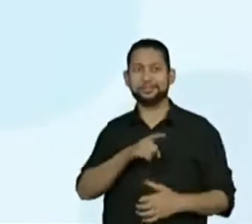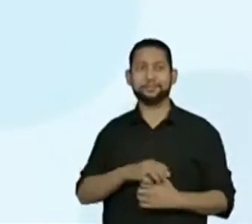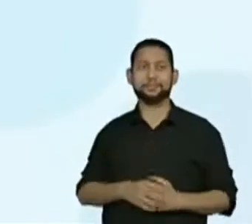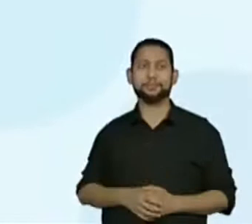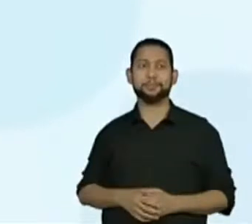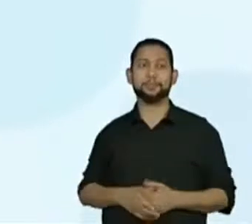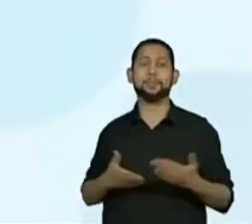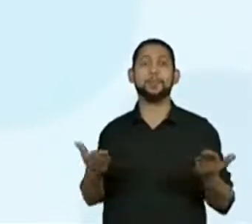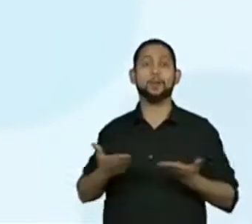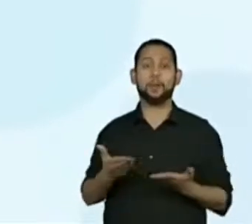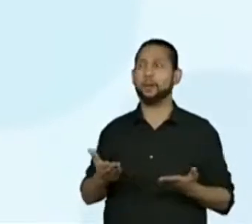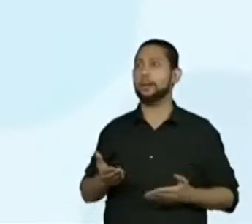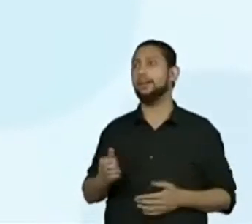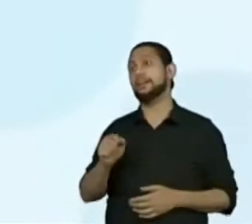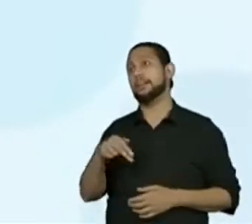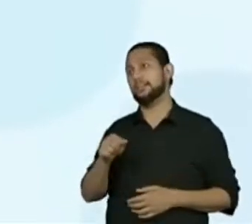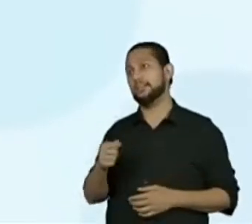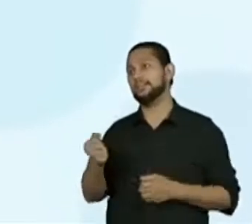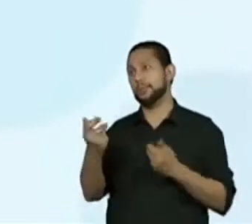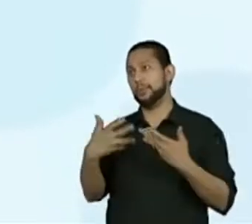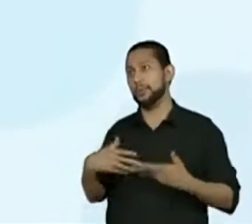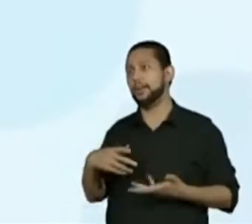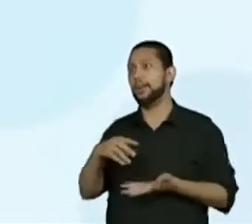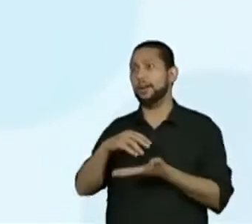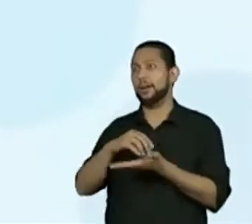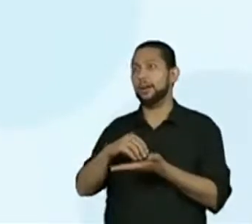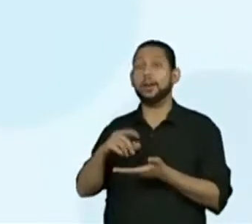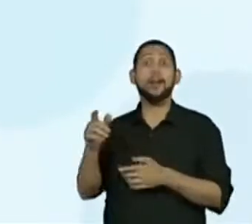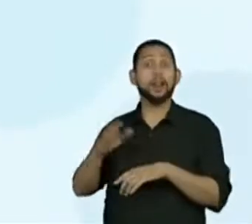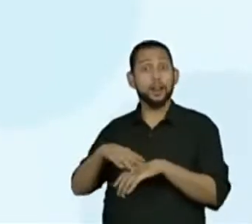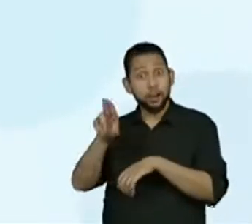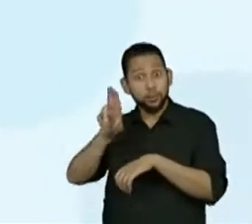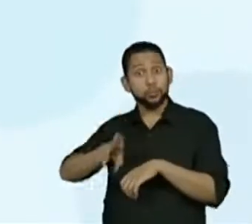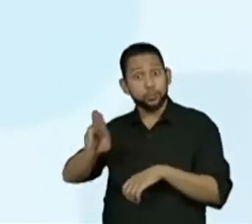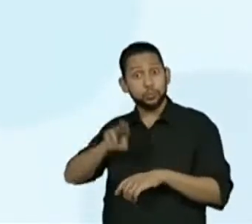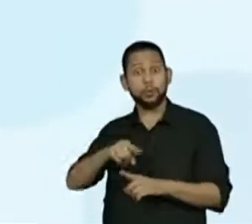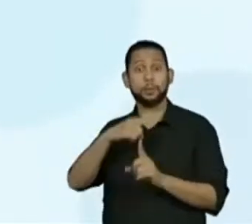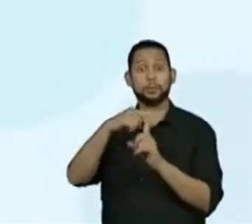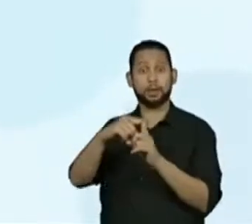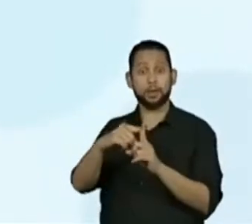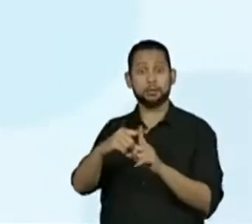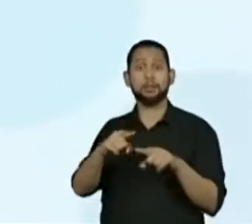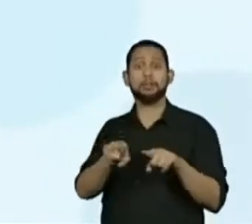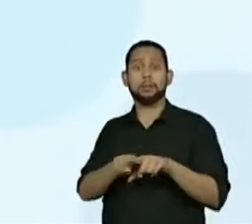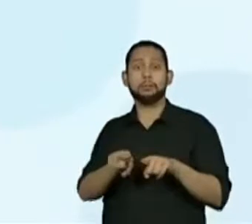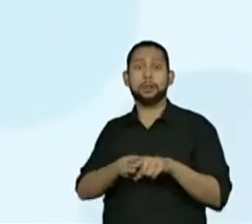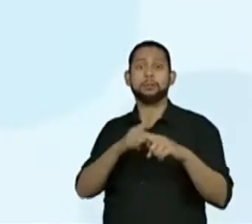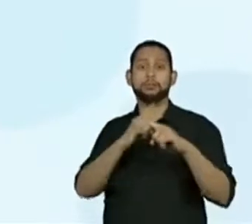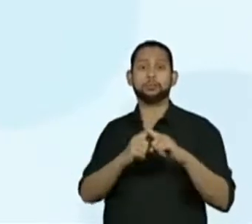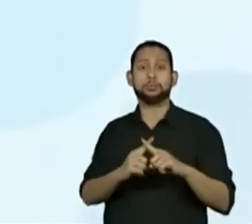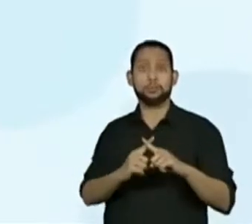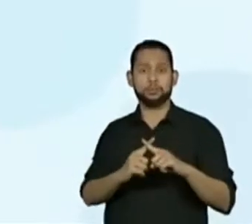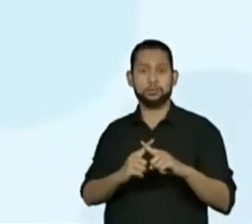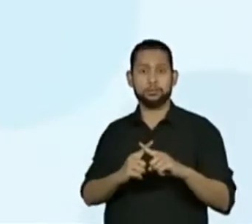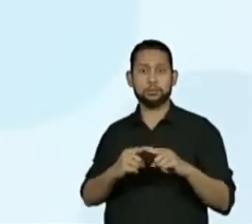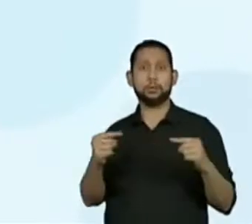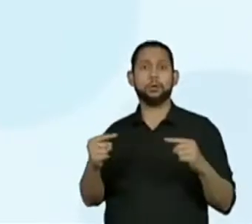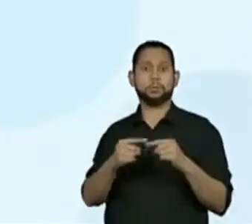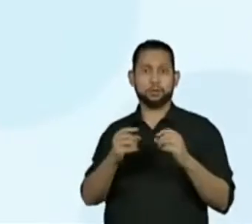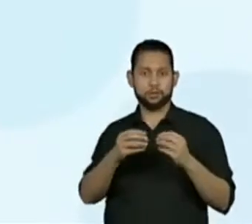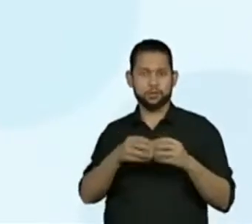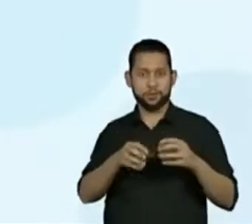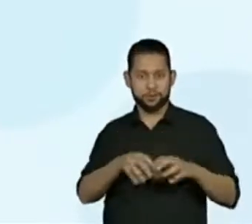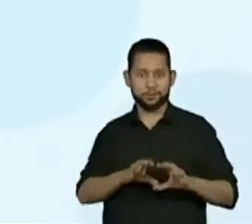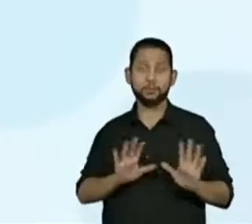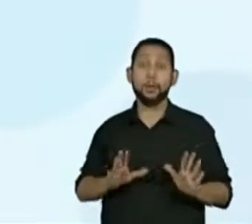Olha lá, a Ana Júlia mostrou que ela fez com a adição e a multiplicação, a questão dos ovos.